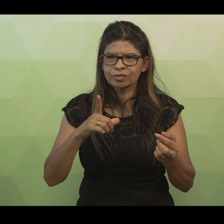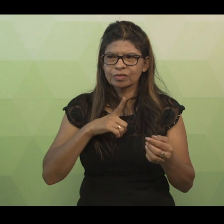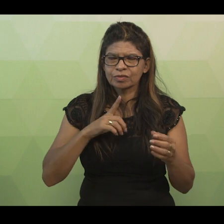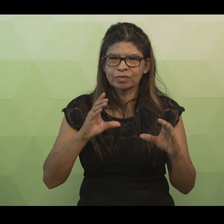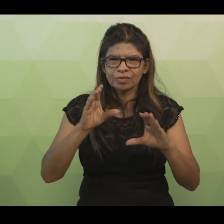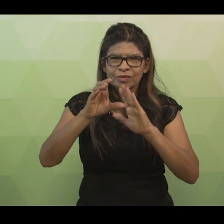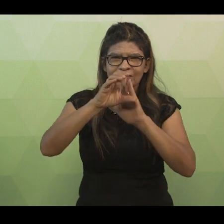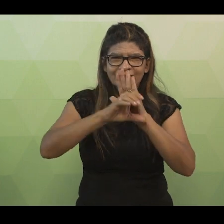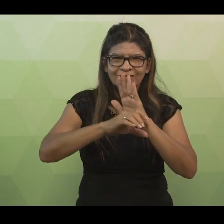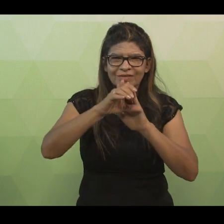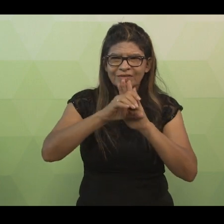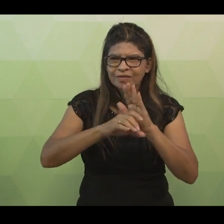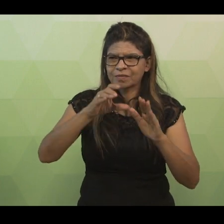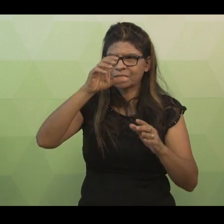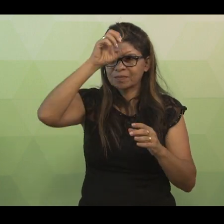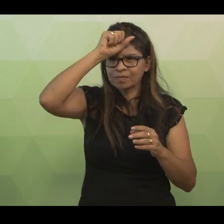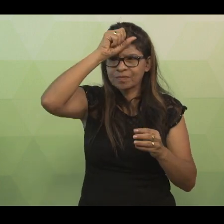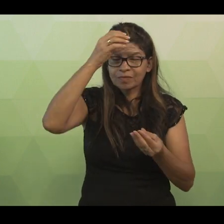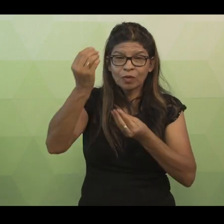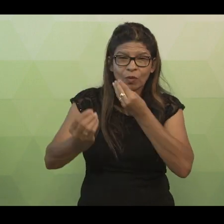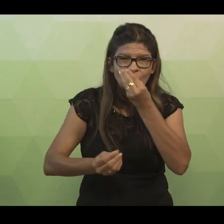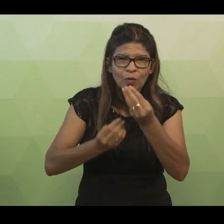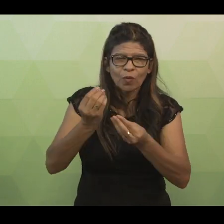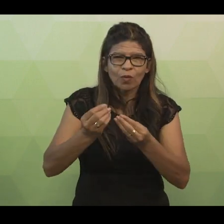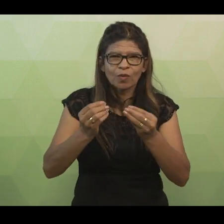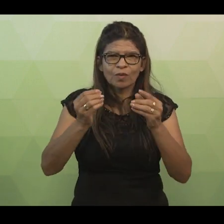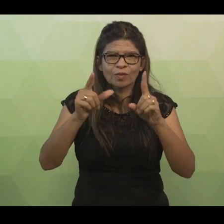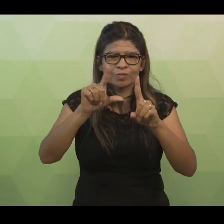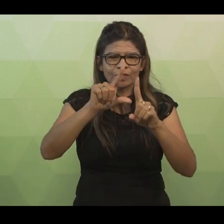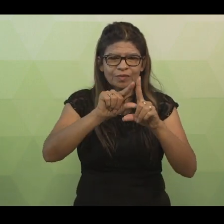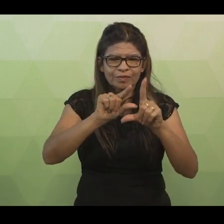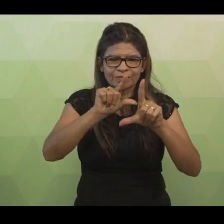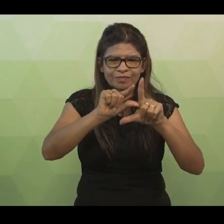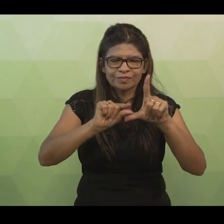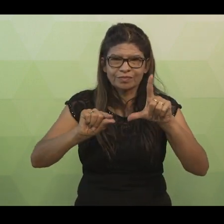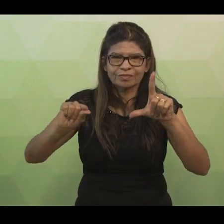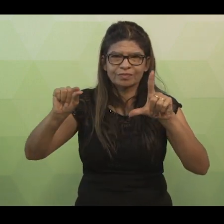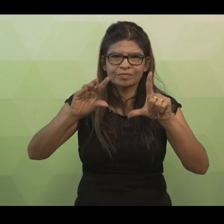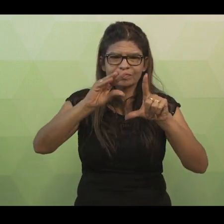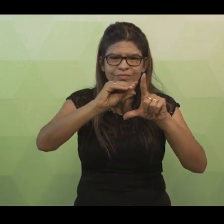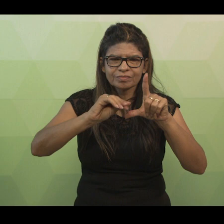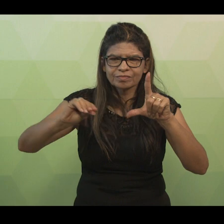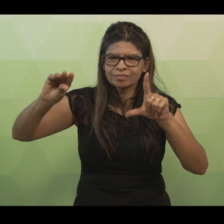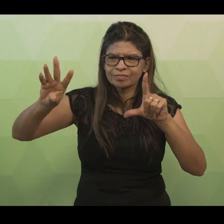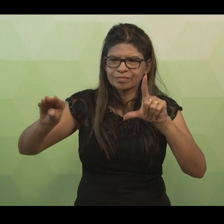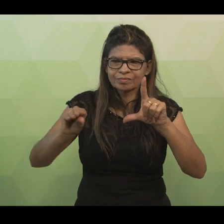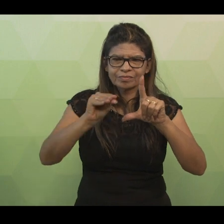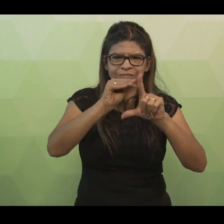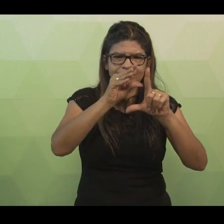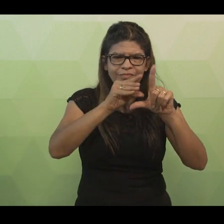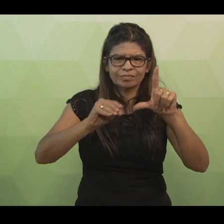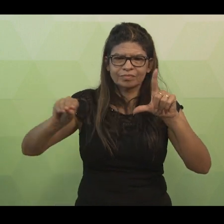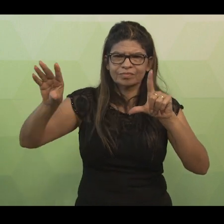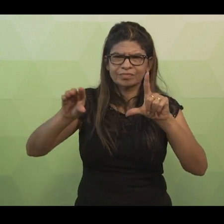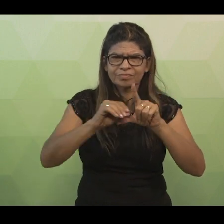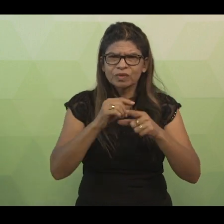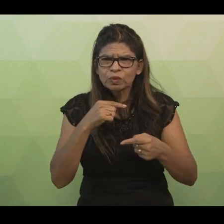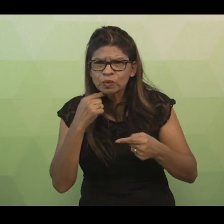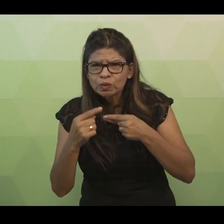aprendemos então a construir o diagrama de classes. Vocês ficaram com alguma dúvida com relação a este conteúdo?